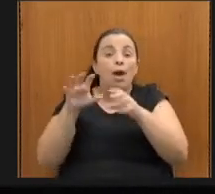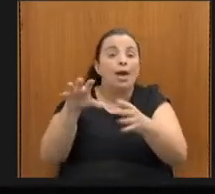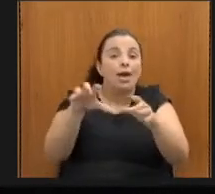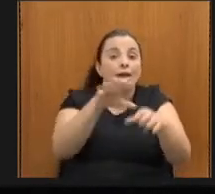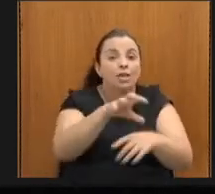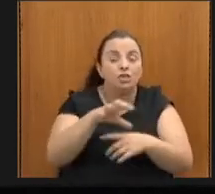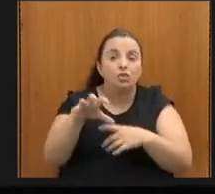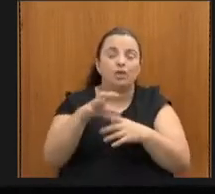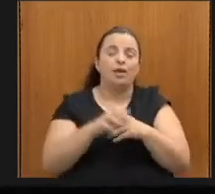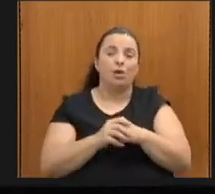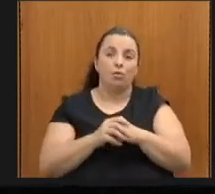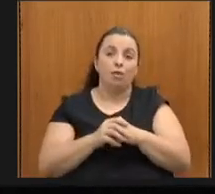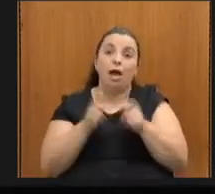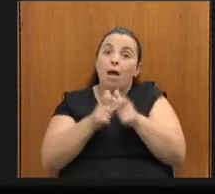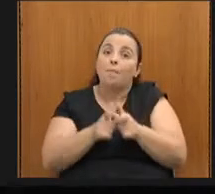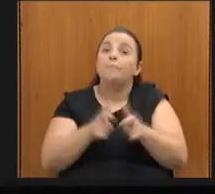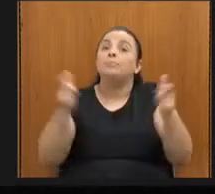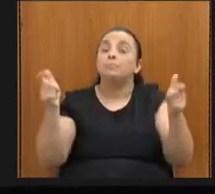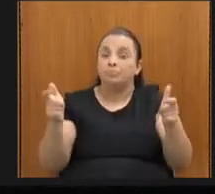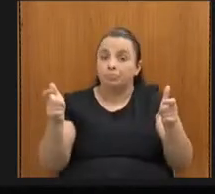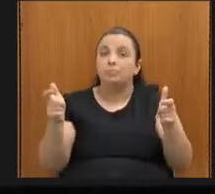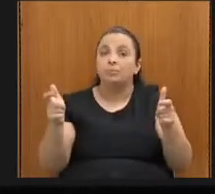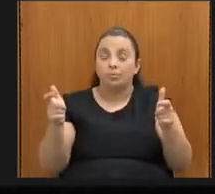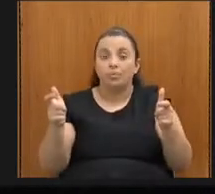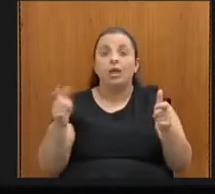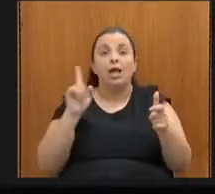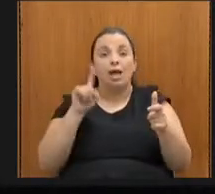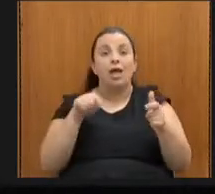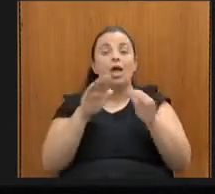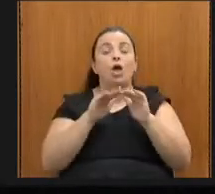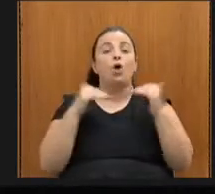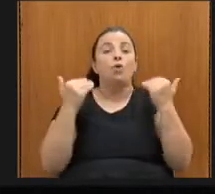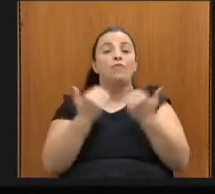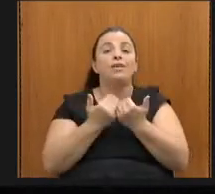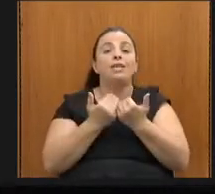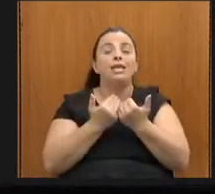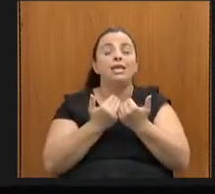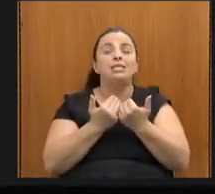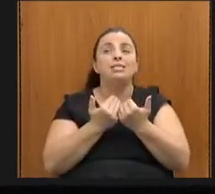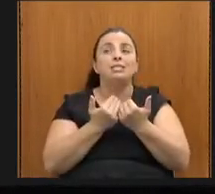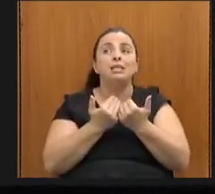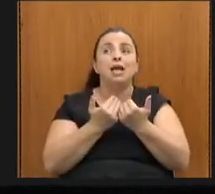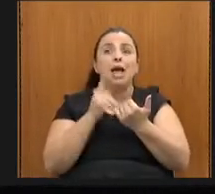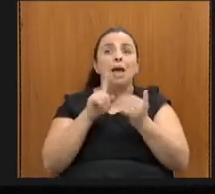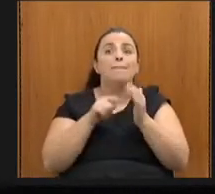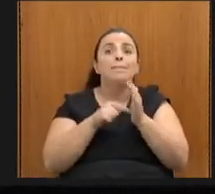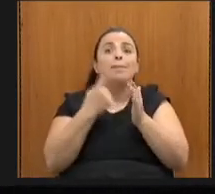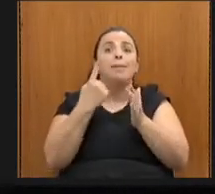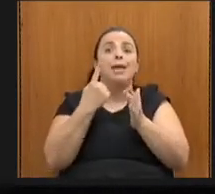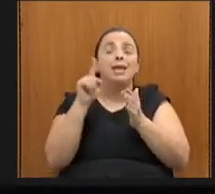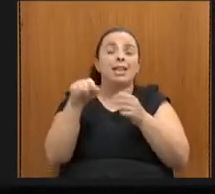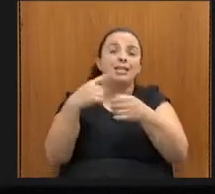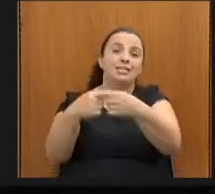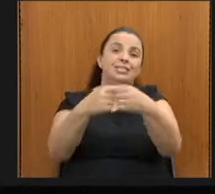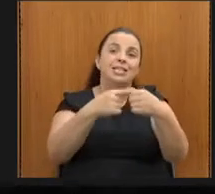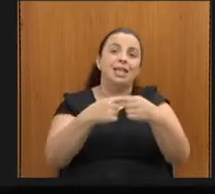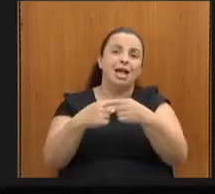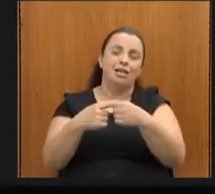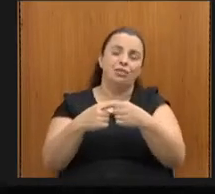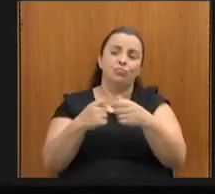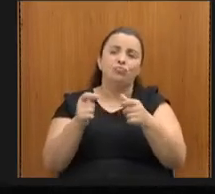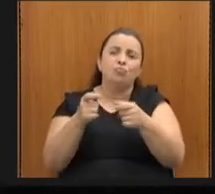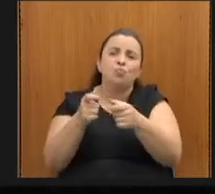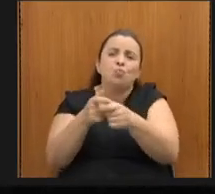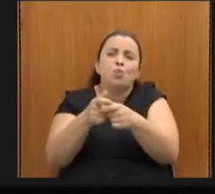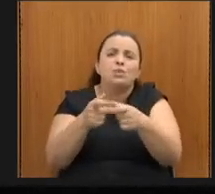realizadas ou já realizaram, são as primeiras conferências desses municípios. e o que é bacana